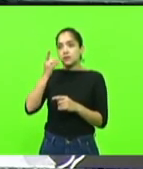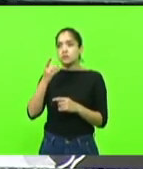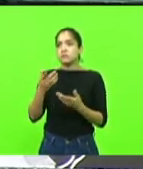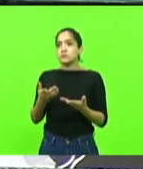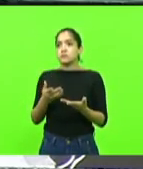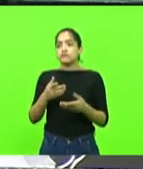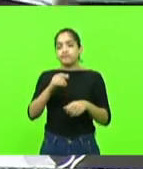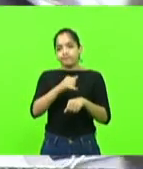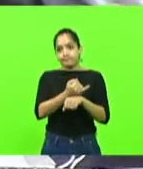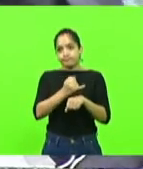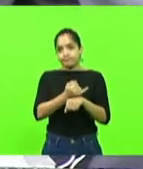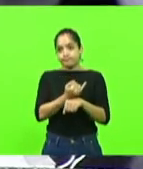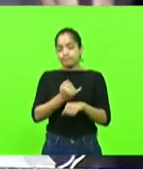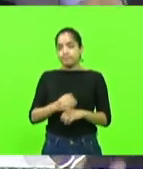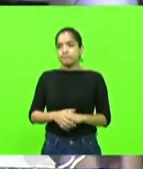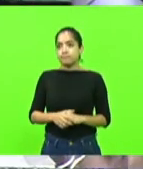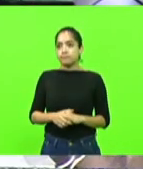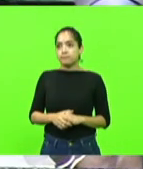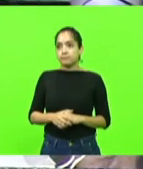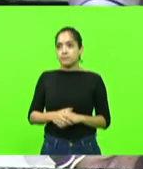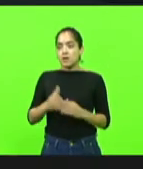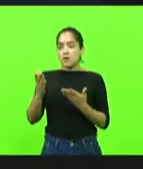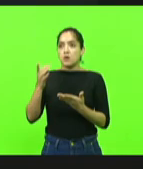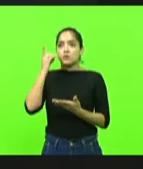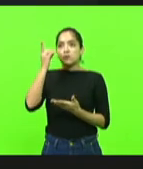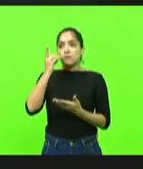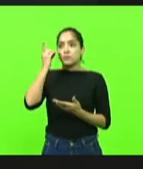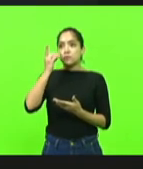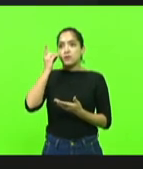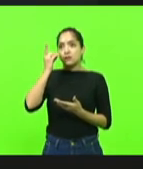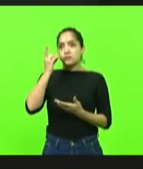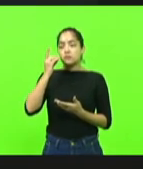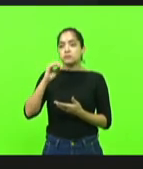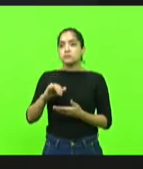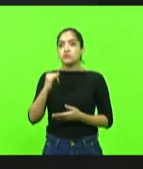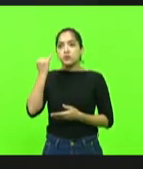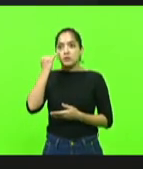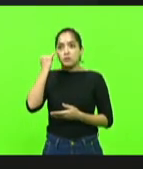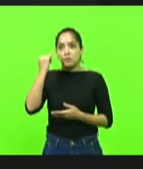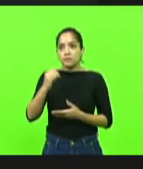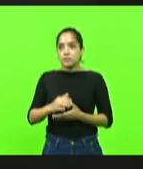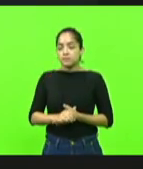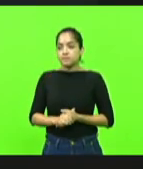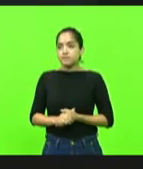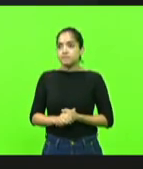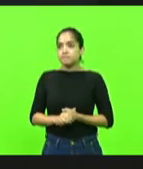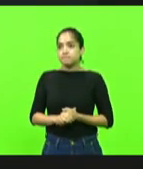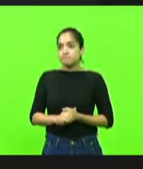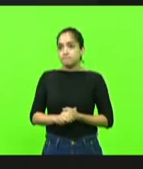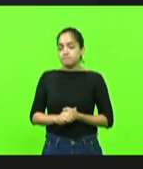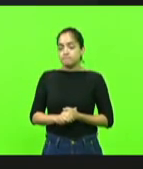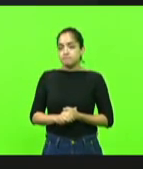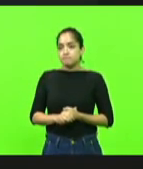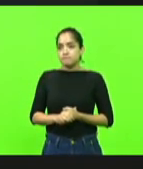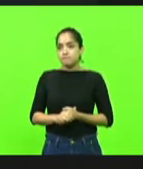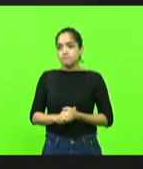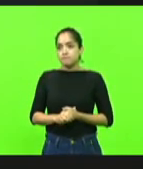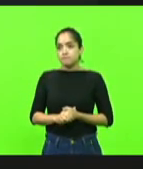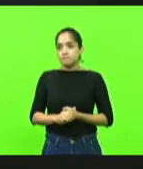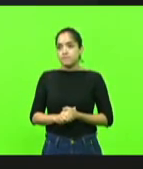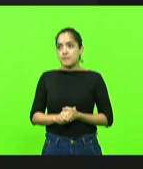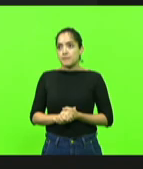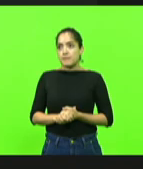Joinville. Pela ordem, seu presidente. Pela ordem, deputado J. os dois em que eu quero fazer todo o confusão. Erra uma briga.